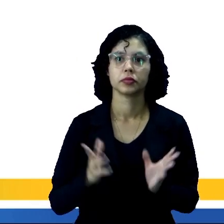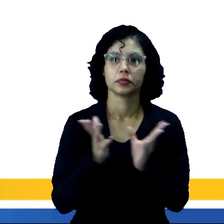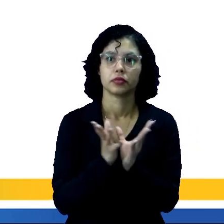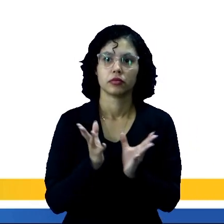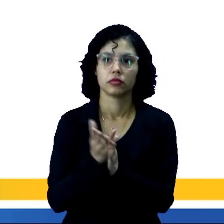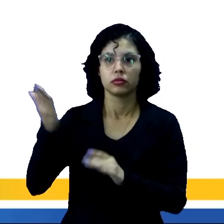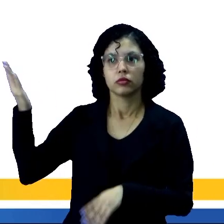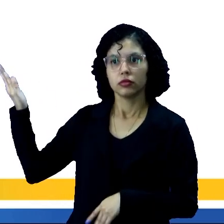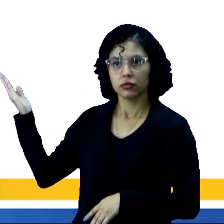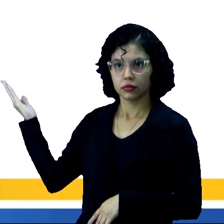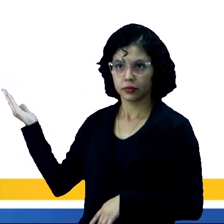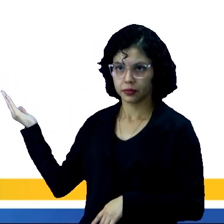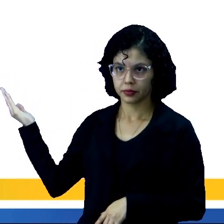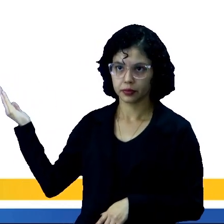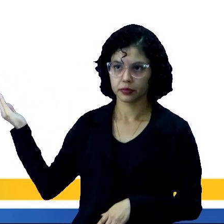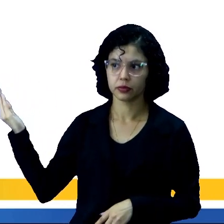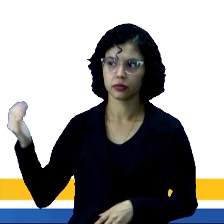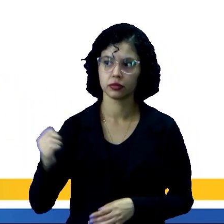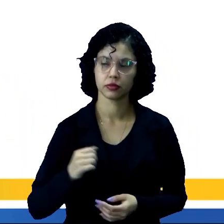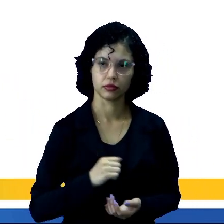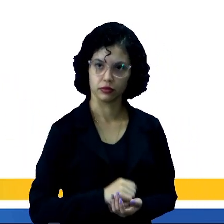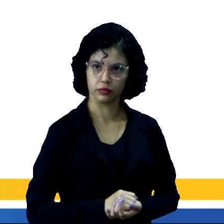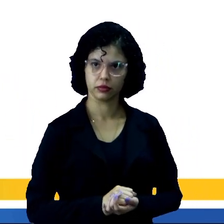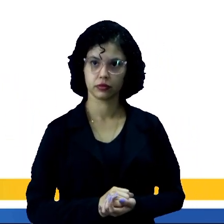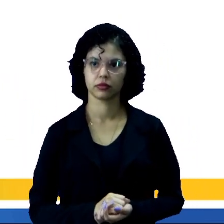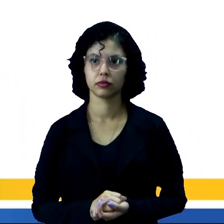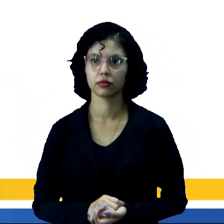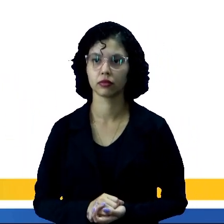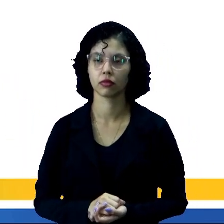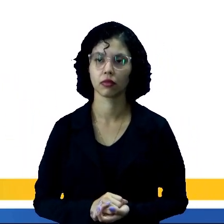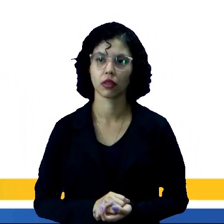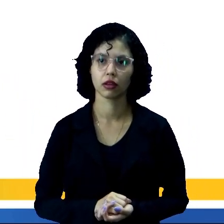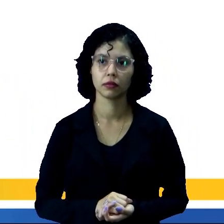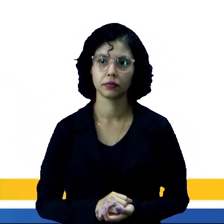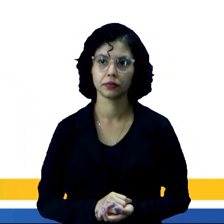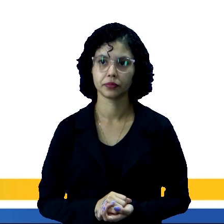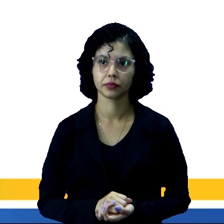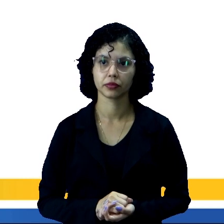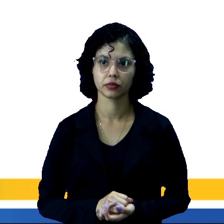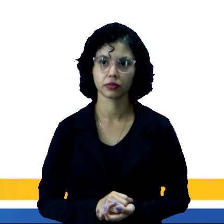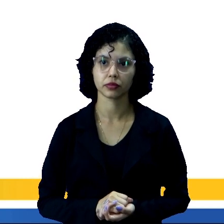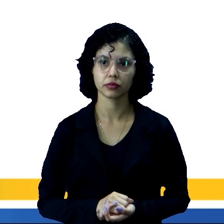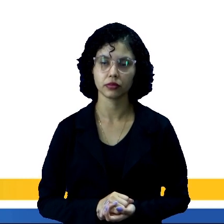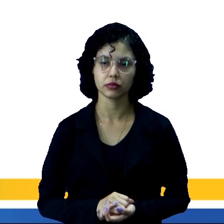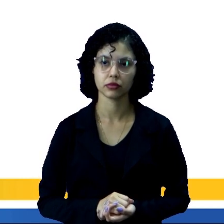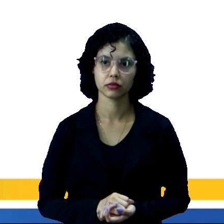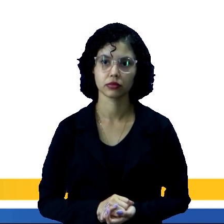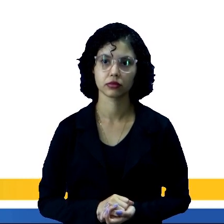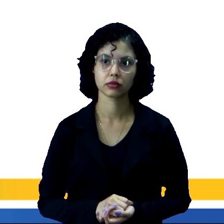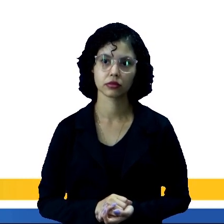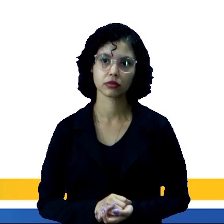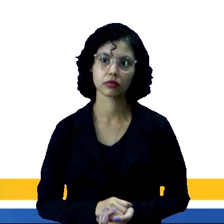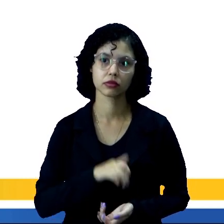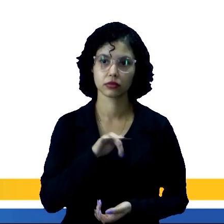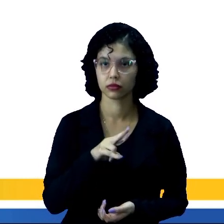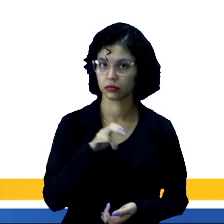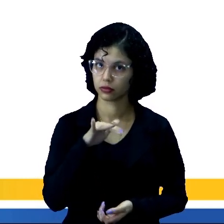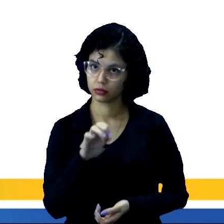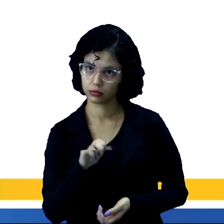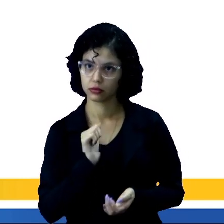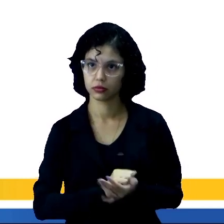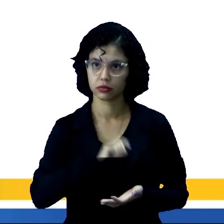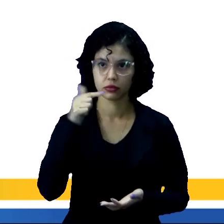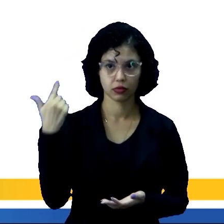Iauanauás, os Poyanauás, os Jaminauás, Nukines e outros. E os Aruaques